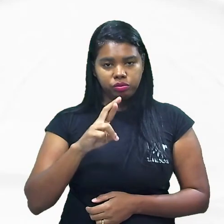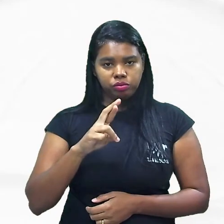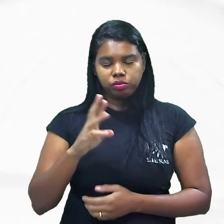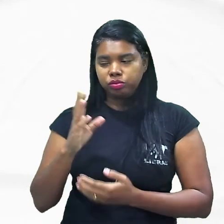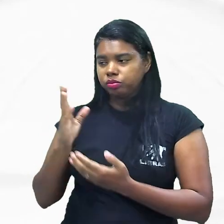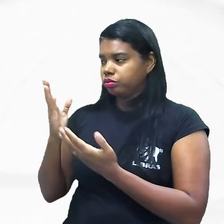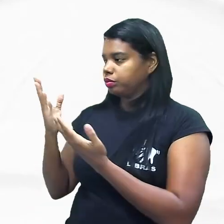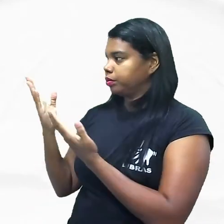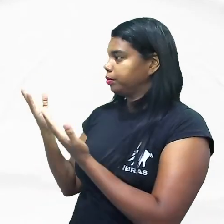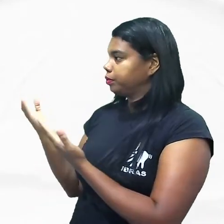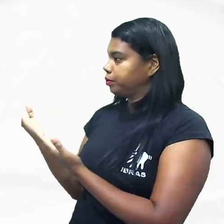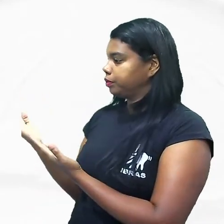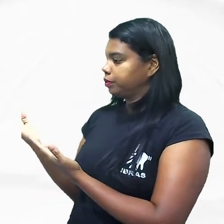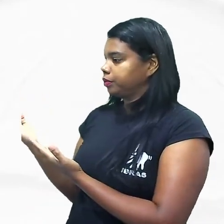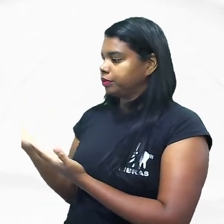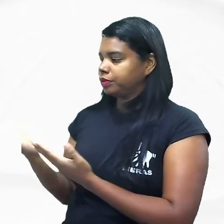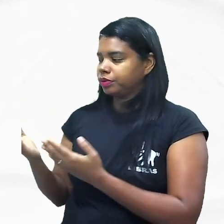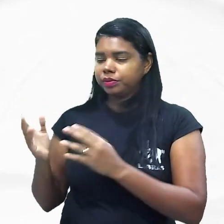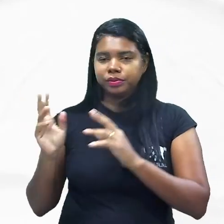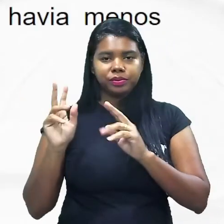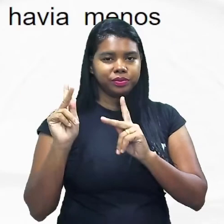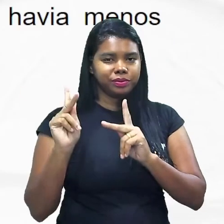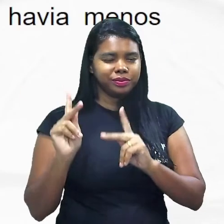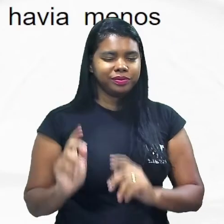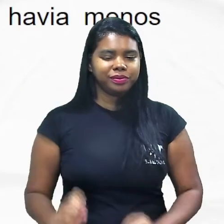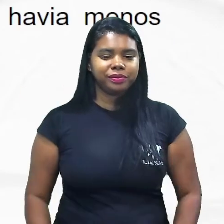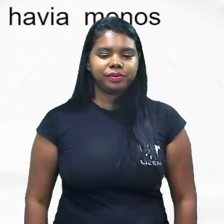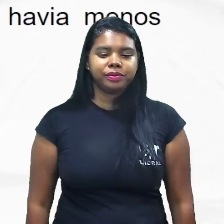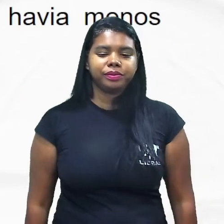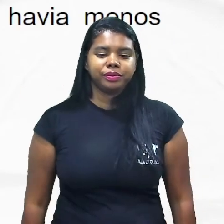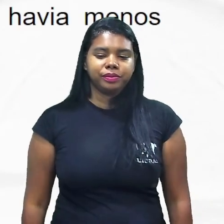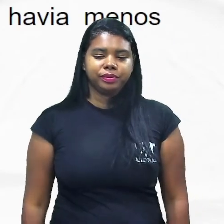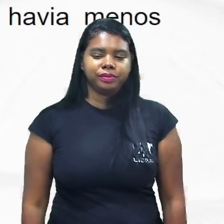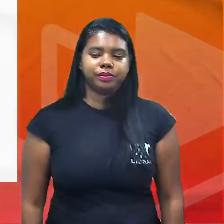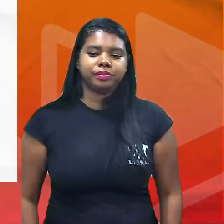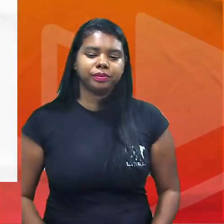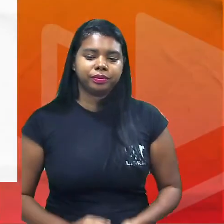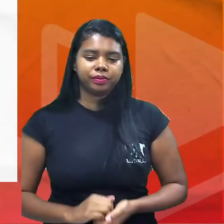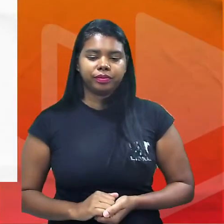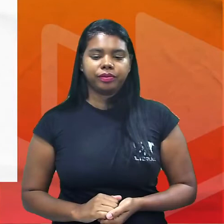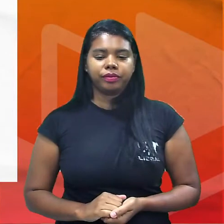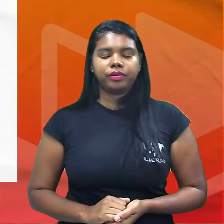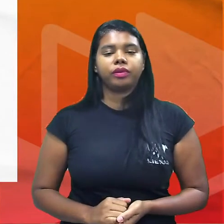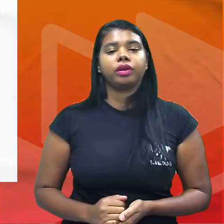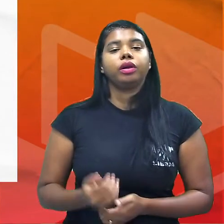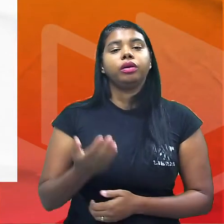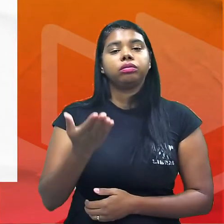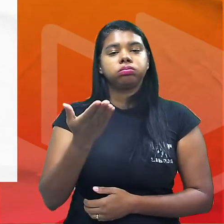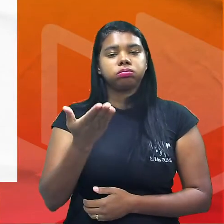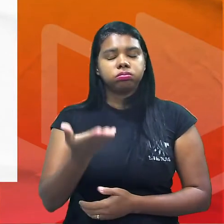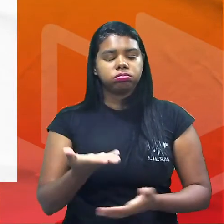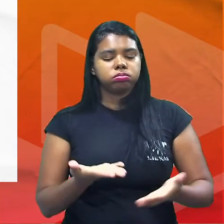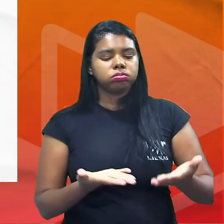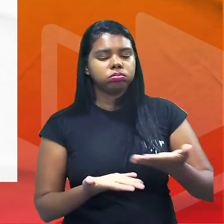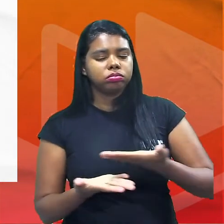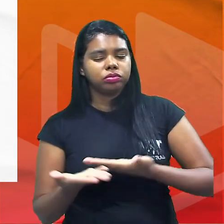essa daí ok? então veja voltando quando for trabalhar a questão que envolve